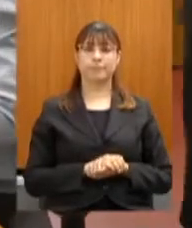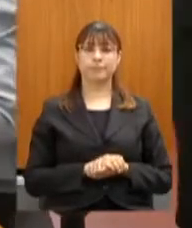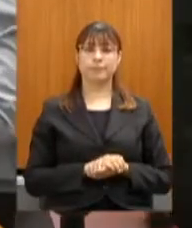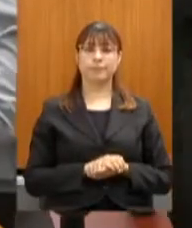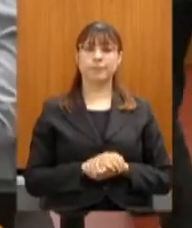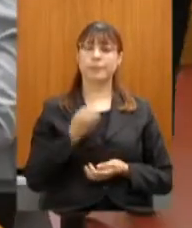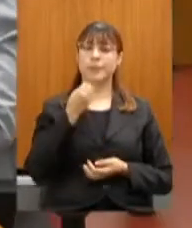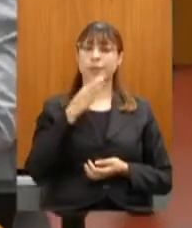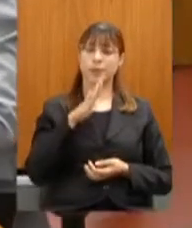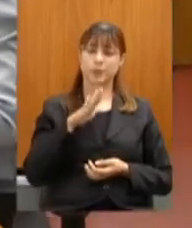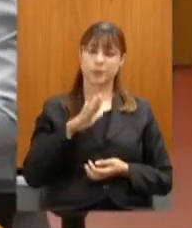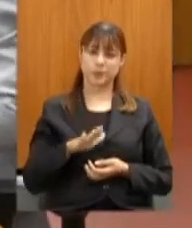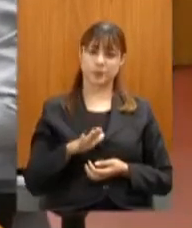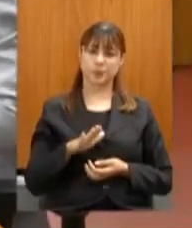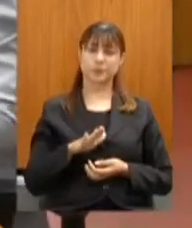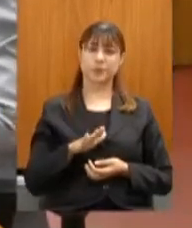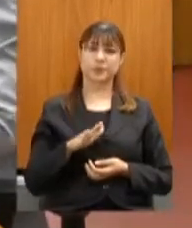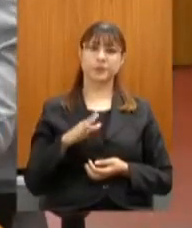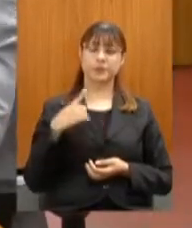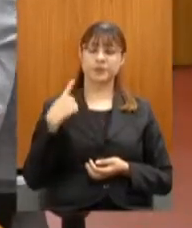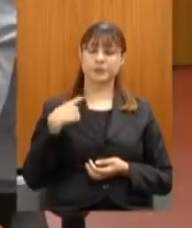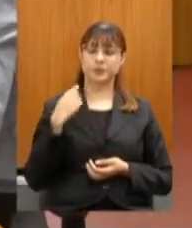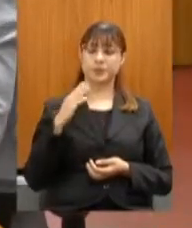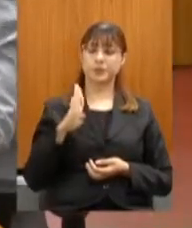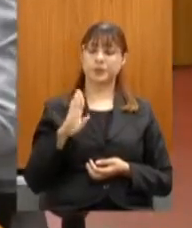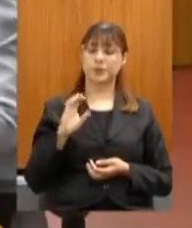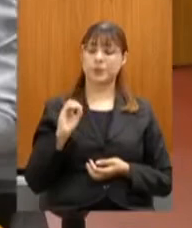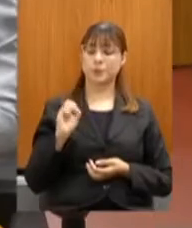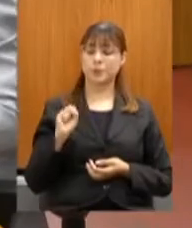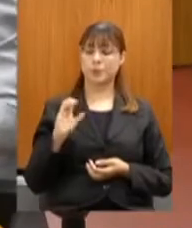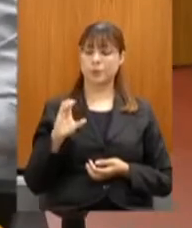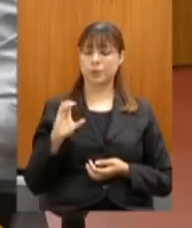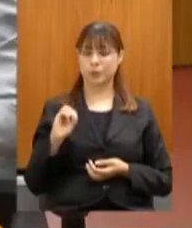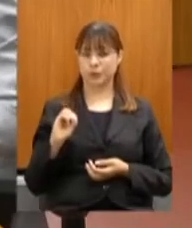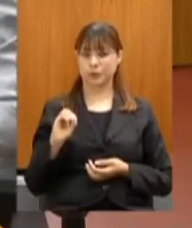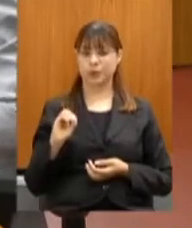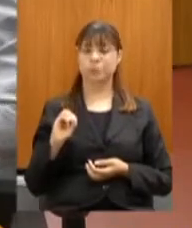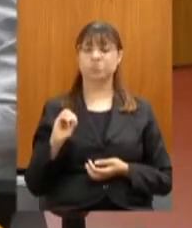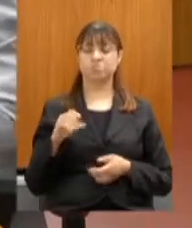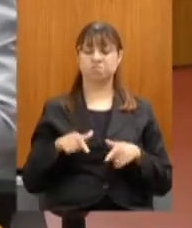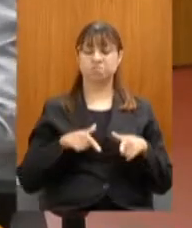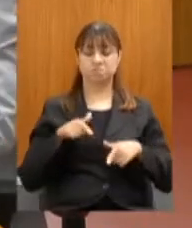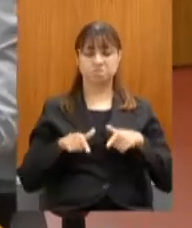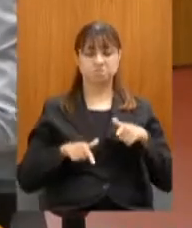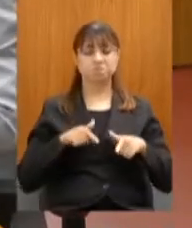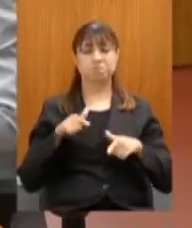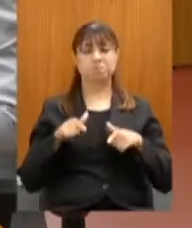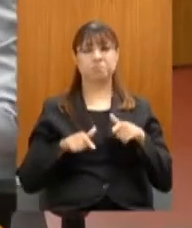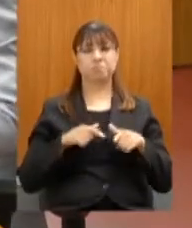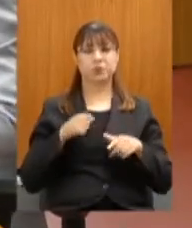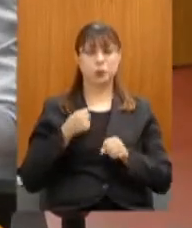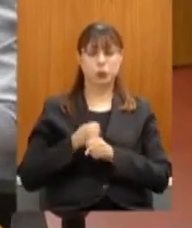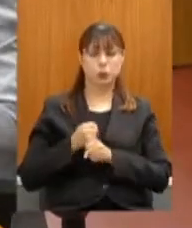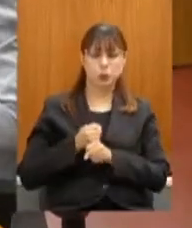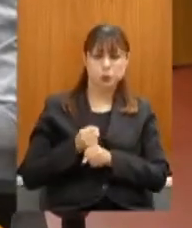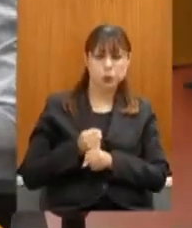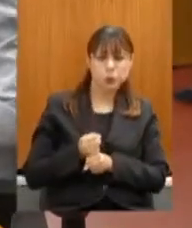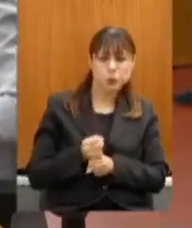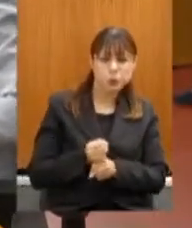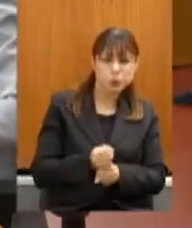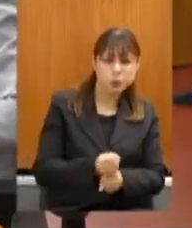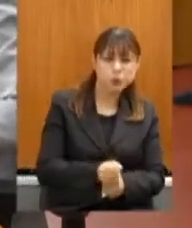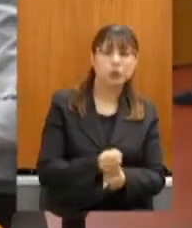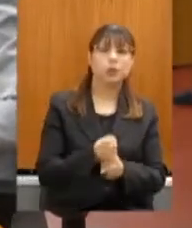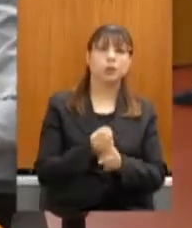Boa tarde, deputado Bosco, que vem fazendo um trabalho aí, anos a fio, em prol da